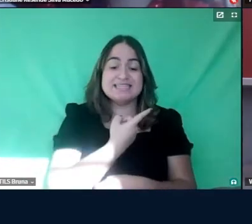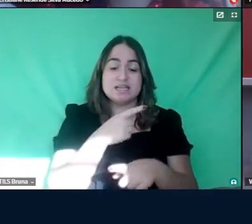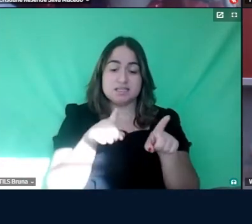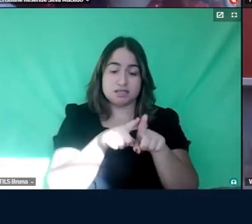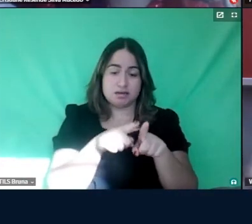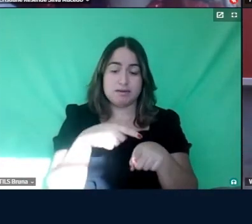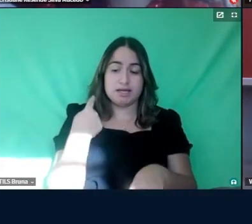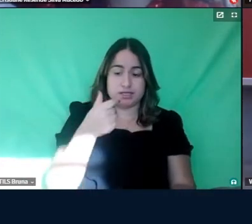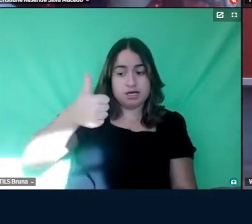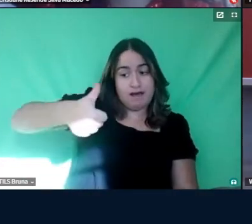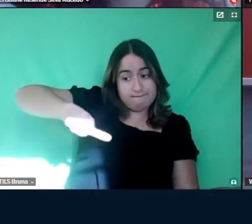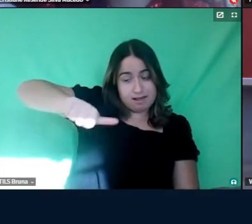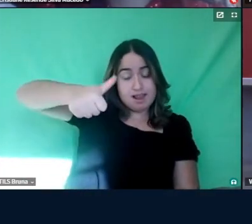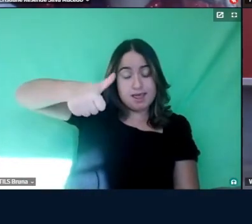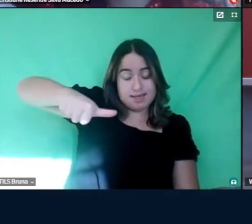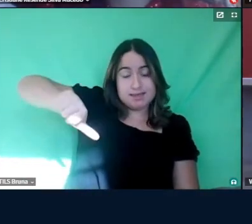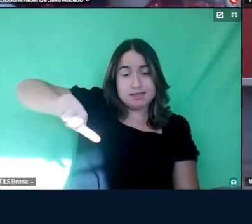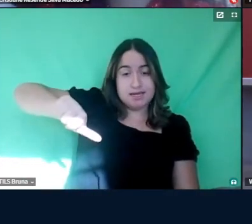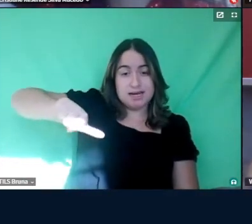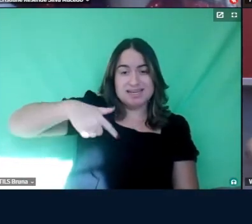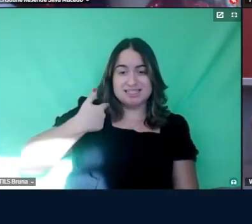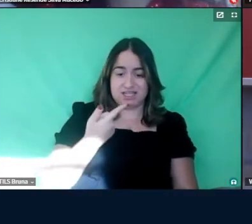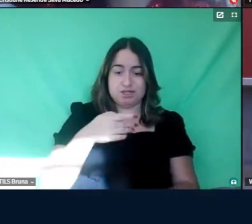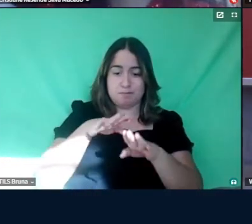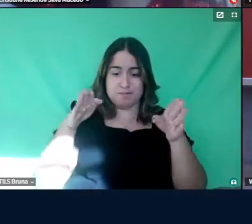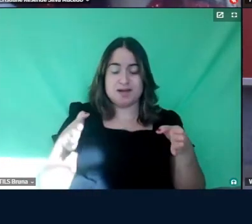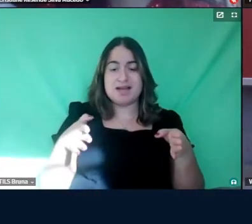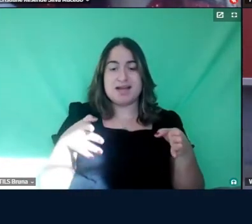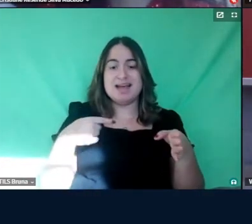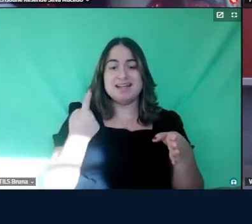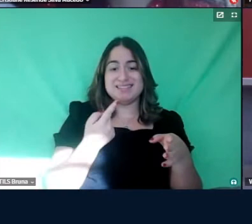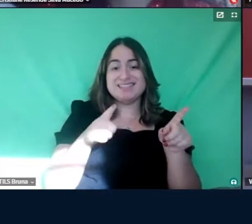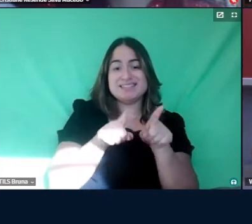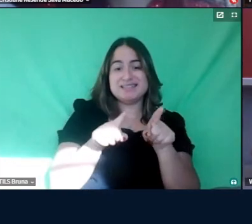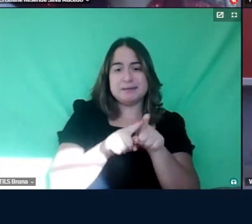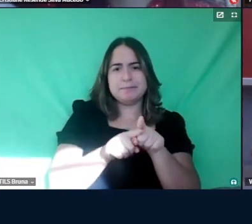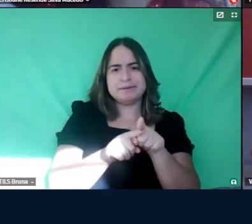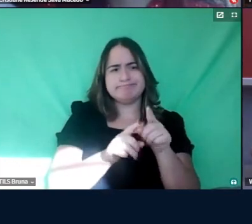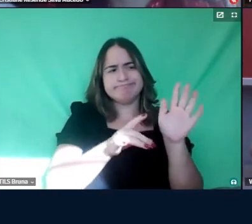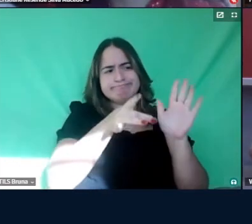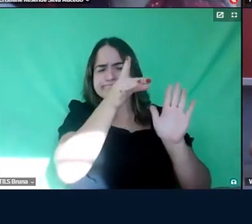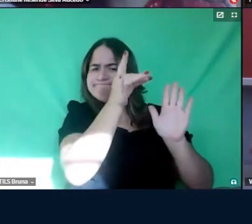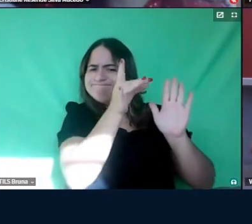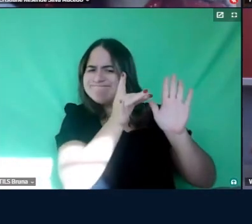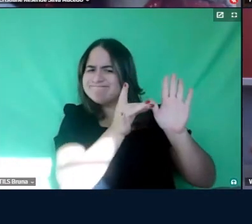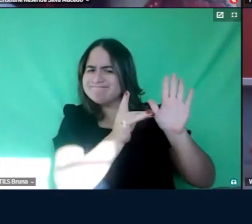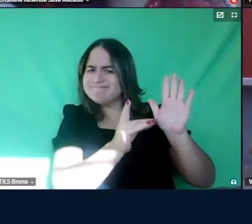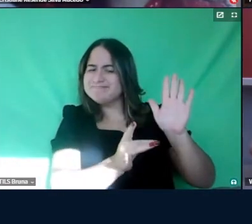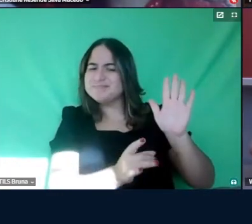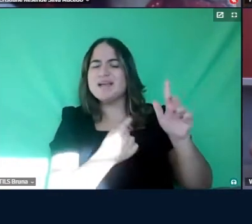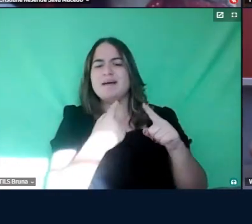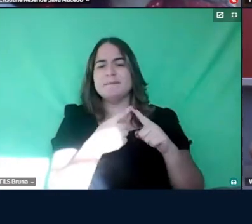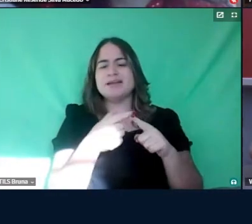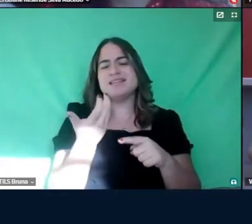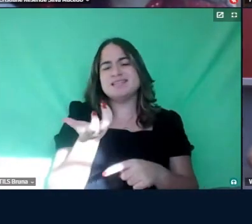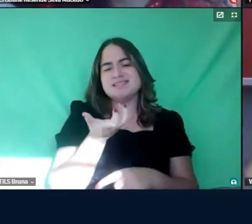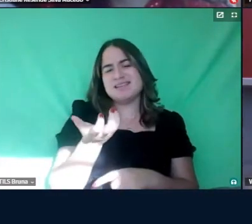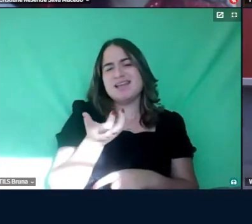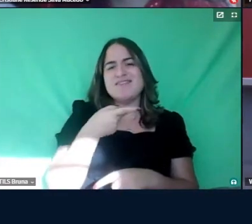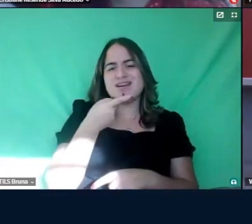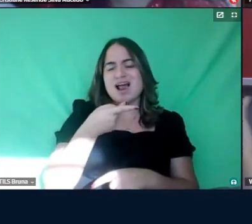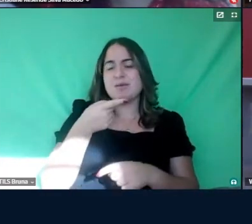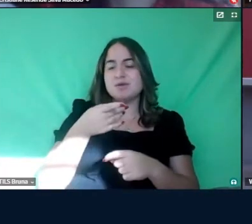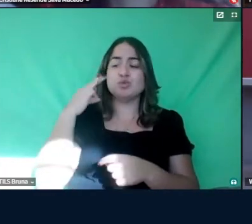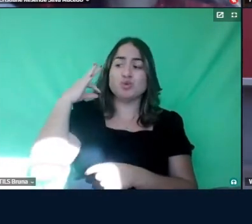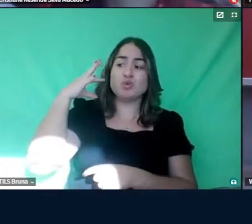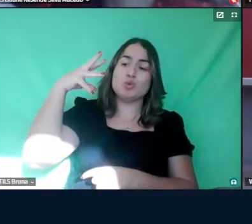avaliadora, como banca, a gente também tem que fazer assim, né? Pinpoint, né? Porque a gente gostaria de falar sobre tudo, ficar